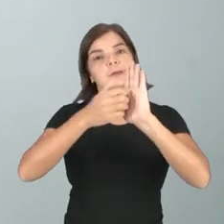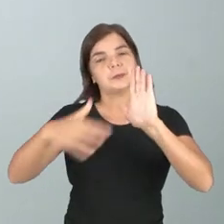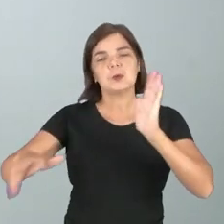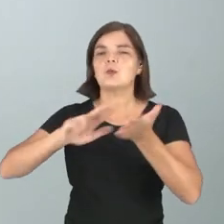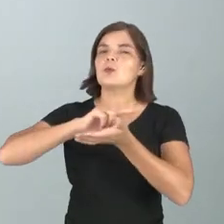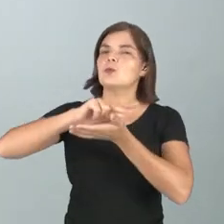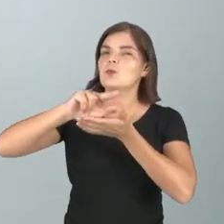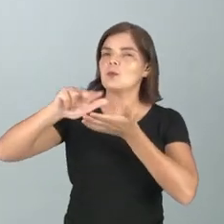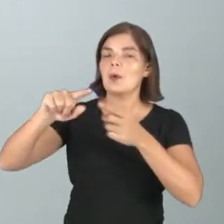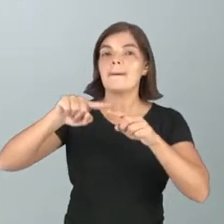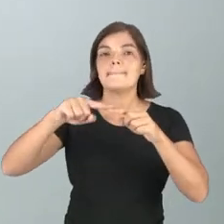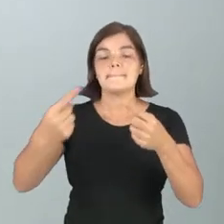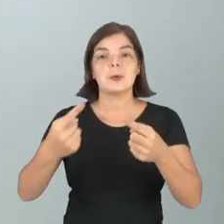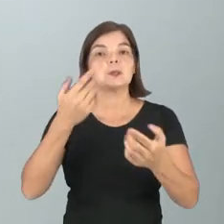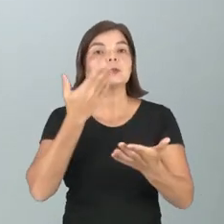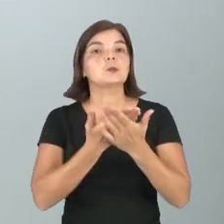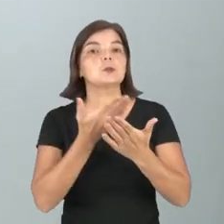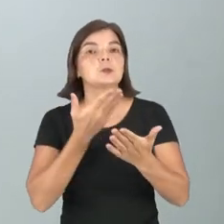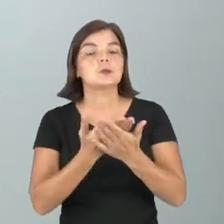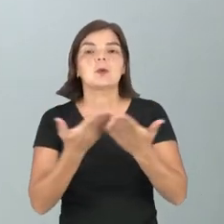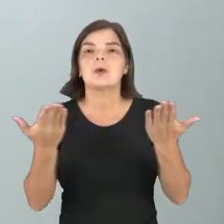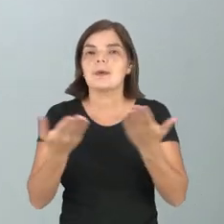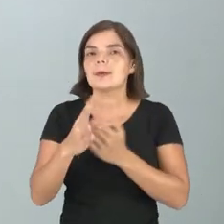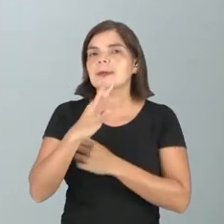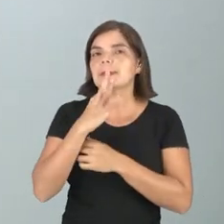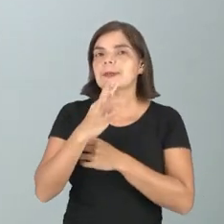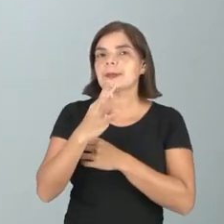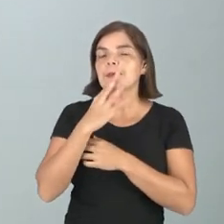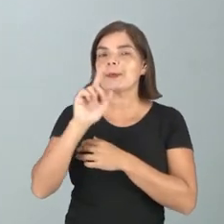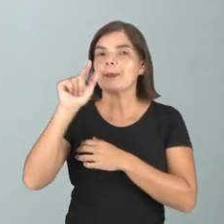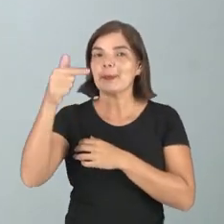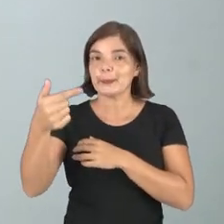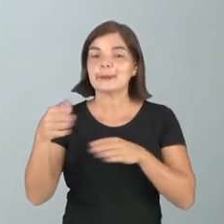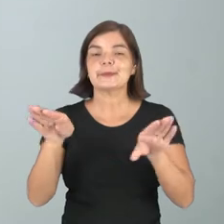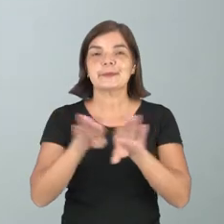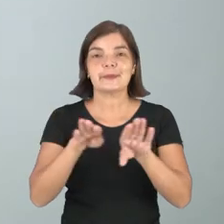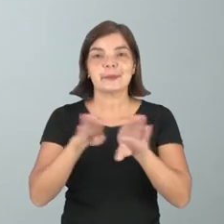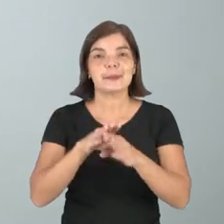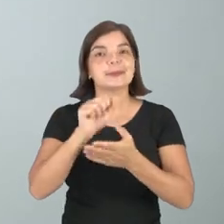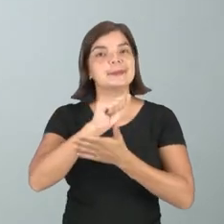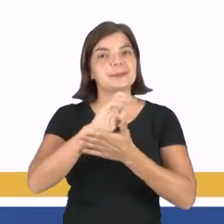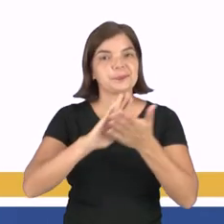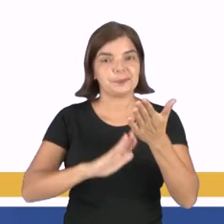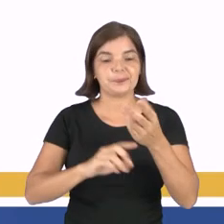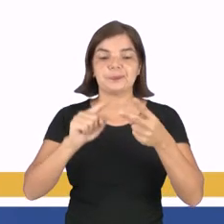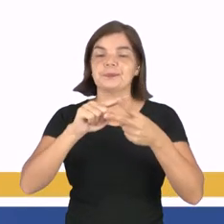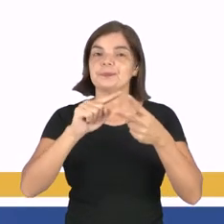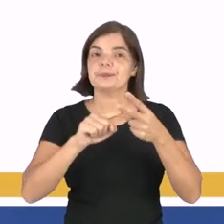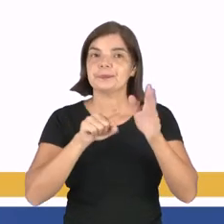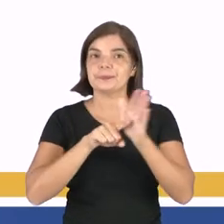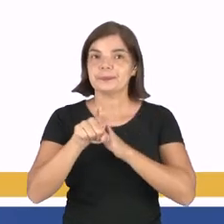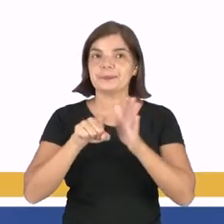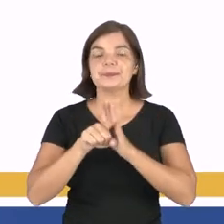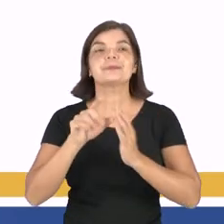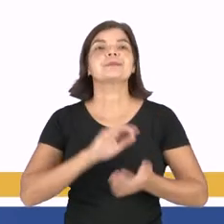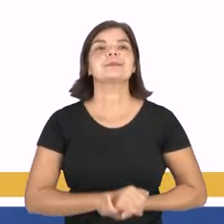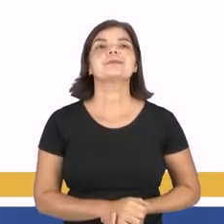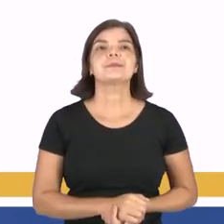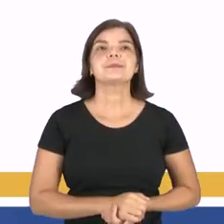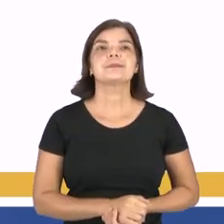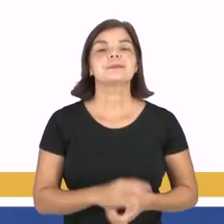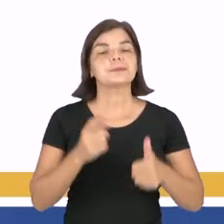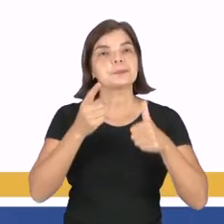estudamos e para a gente conhecer mais outras, vamos fazer aqui duas atividades. Vamos lá. Questão número um.